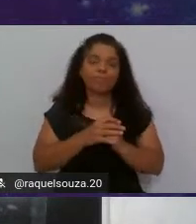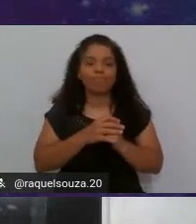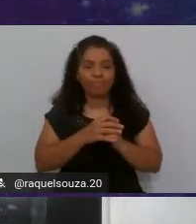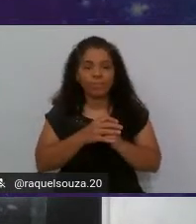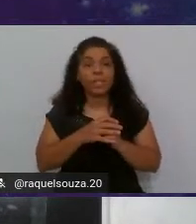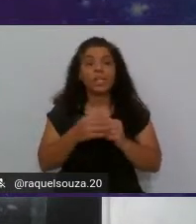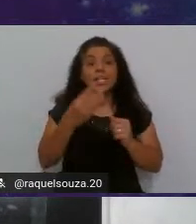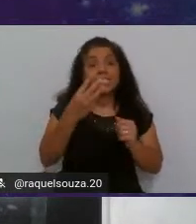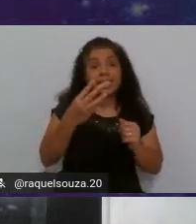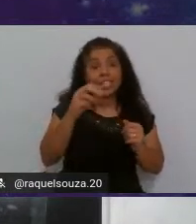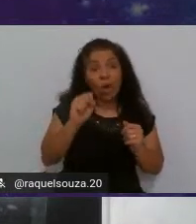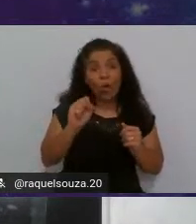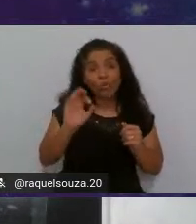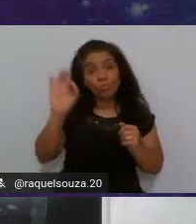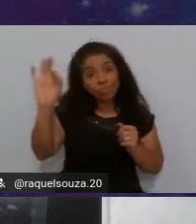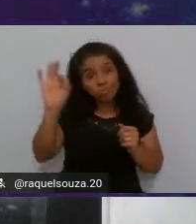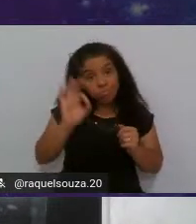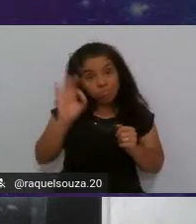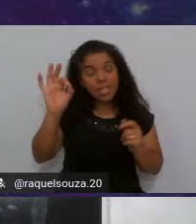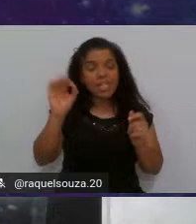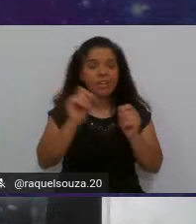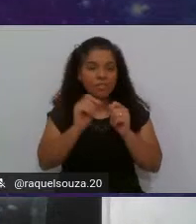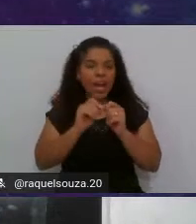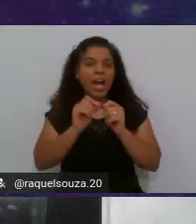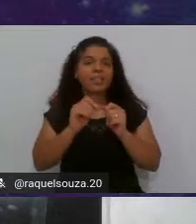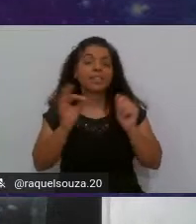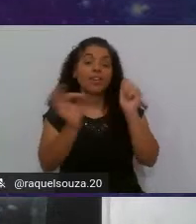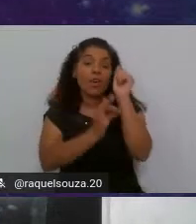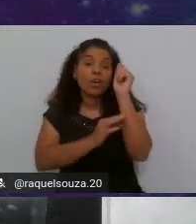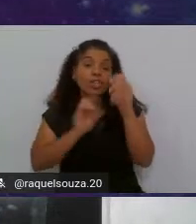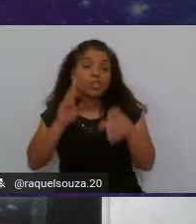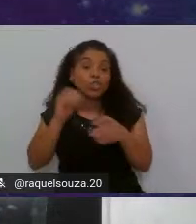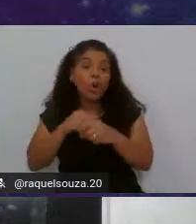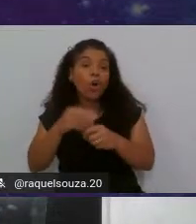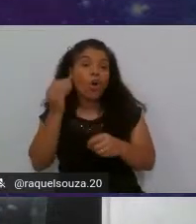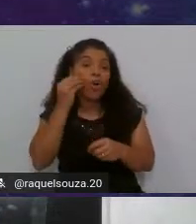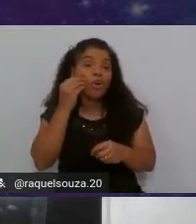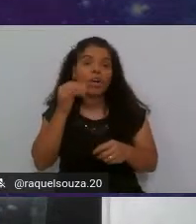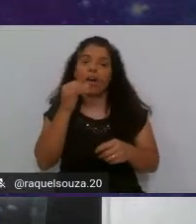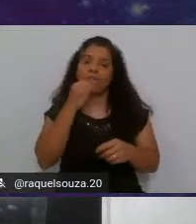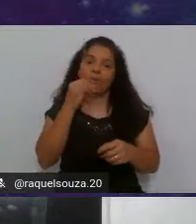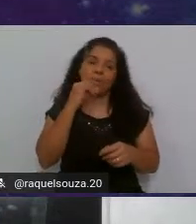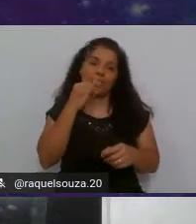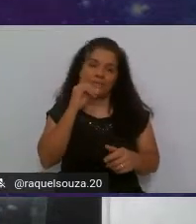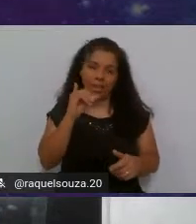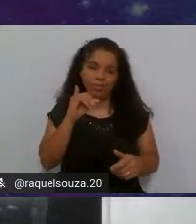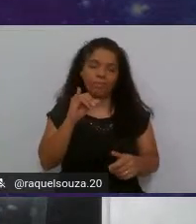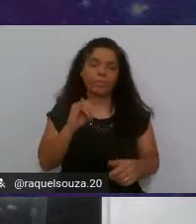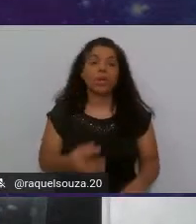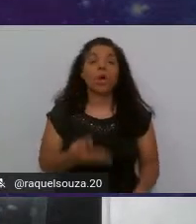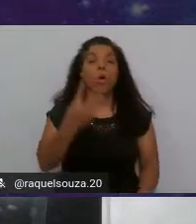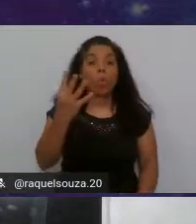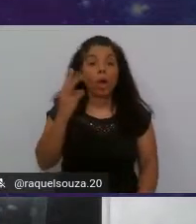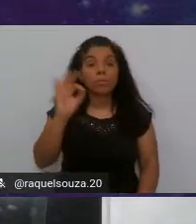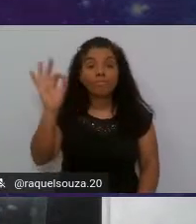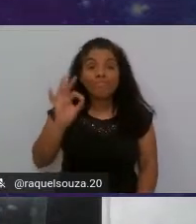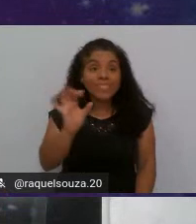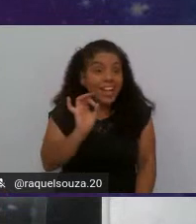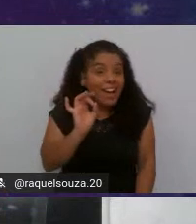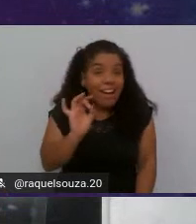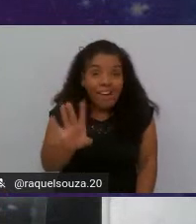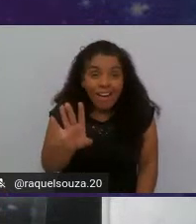38% faz código somente nos testes automatizados, 4% apenas